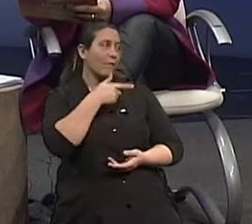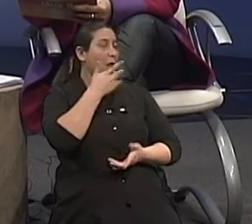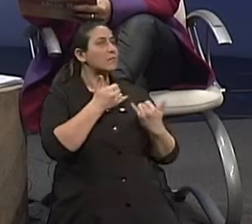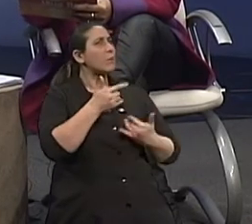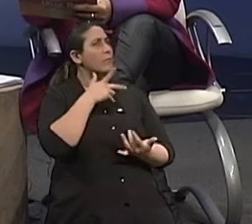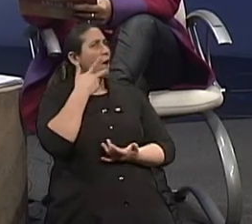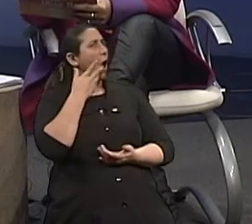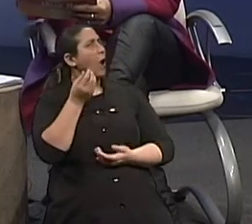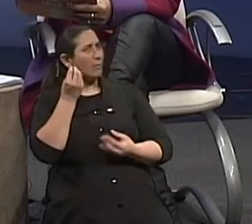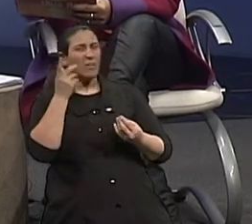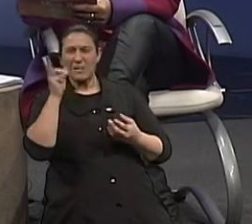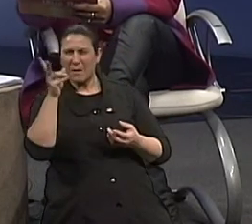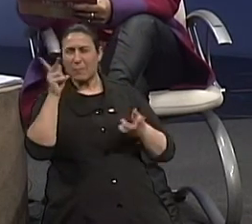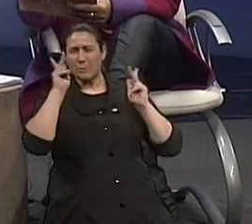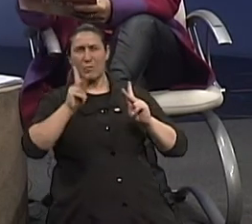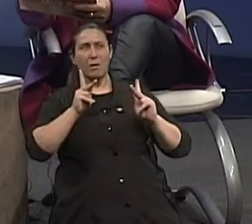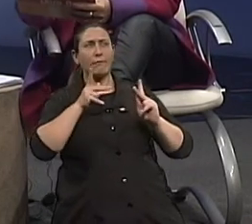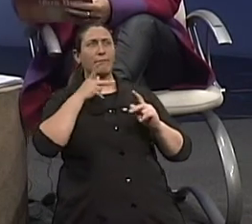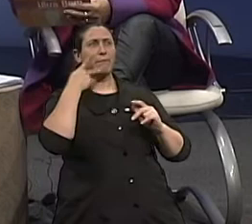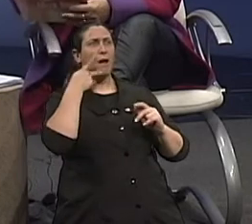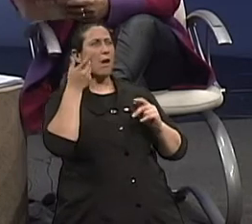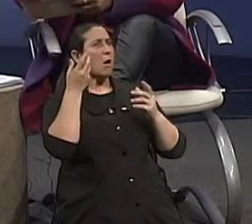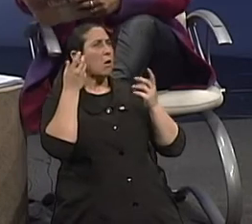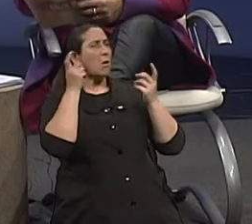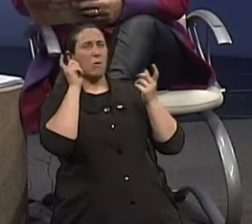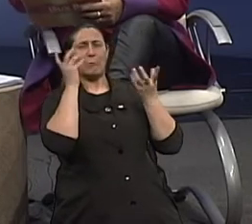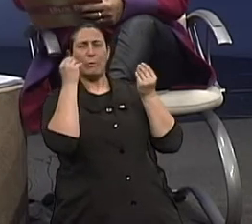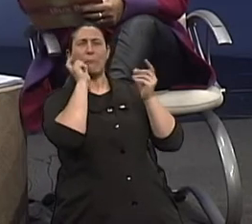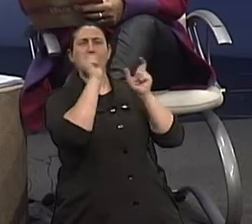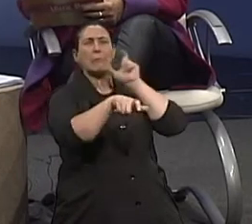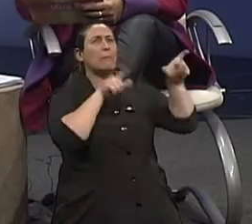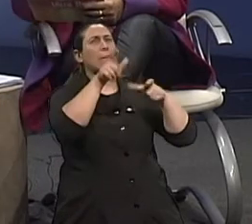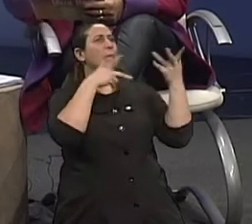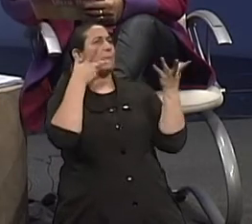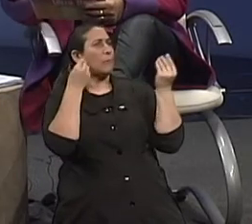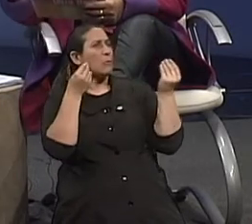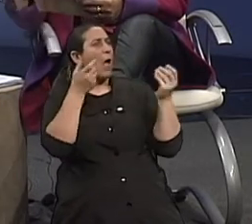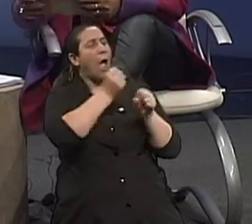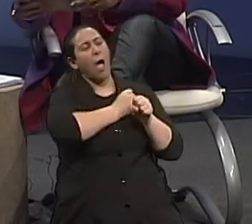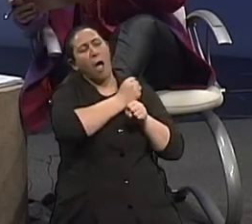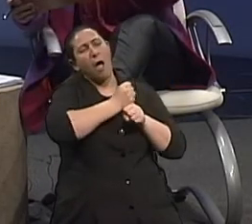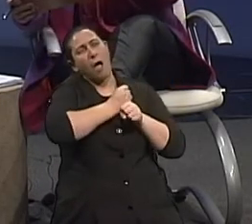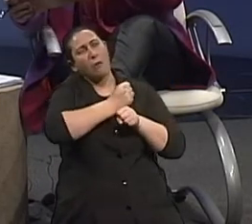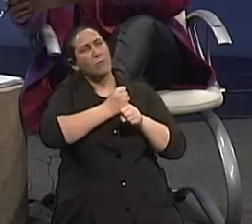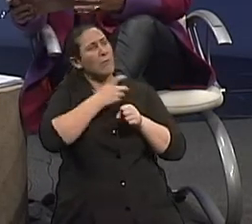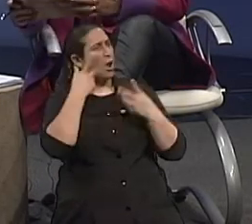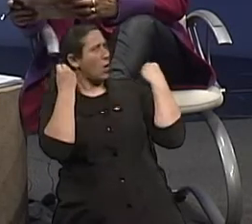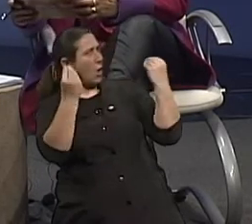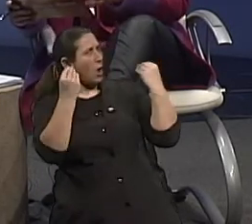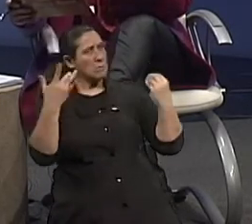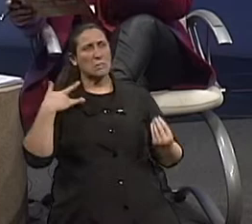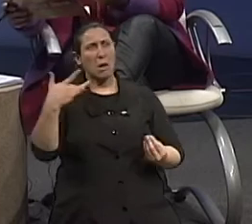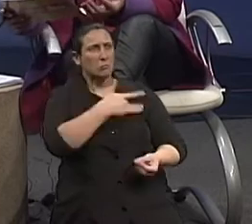Se bombardeiam, bombardeiam essa máquina com exageros durante um período longo da vida e depois querem chegar aos